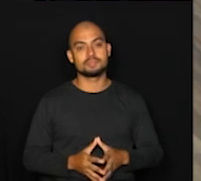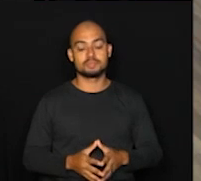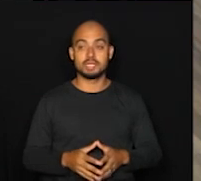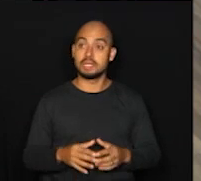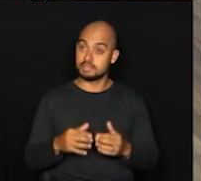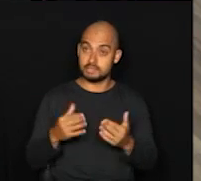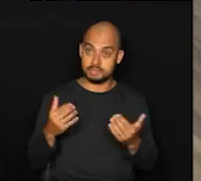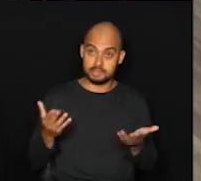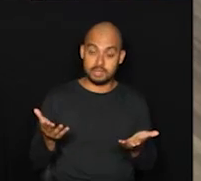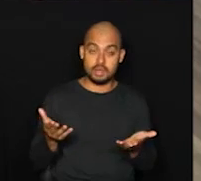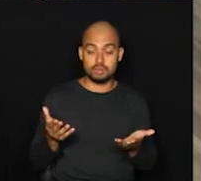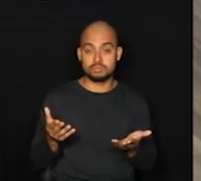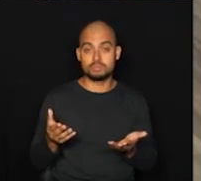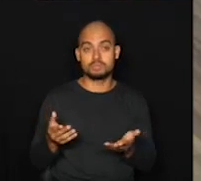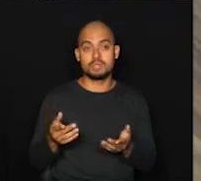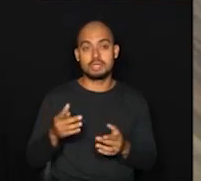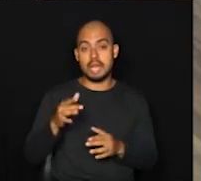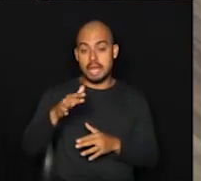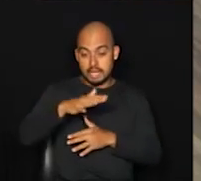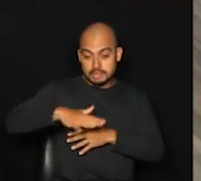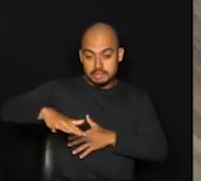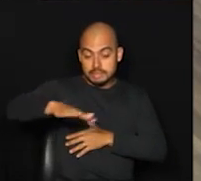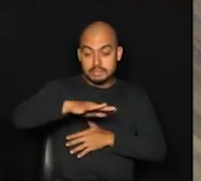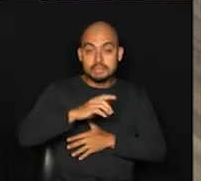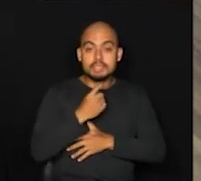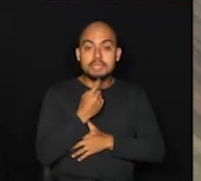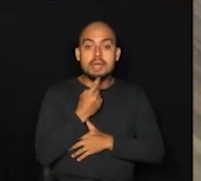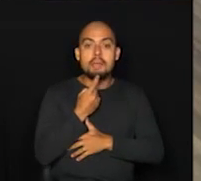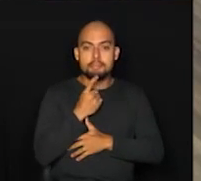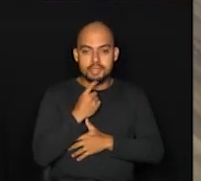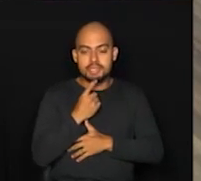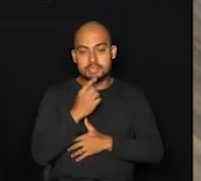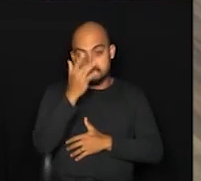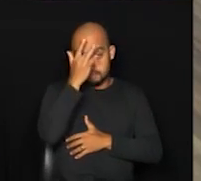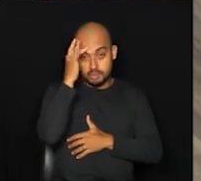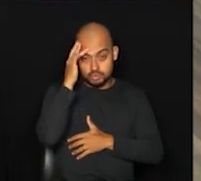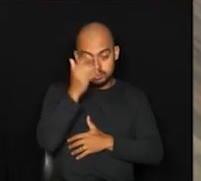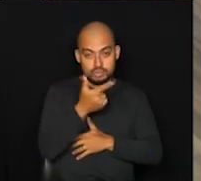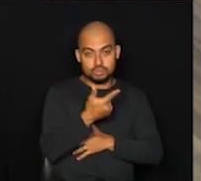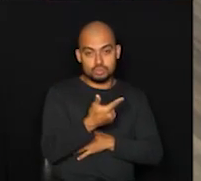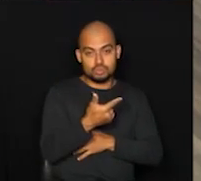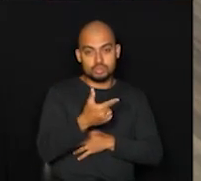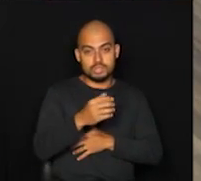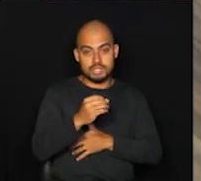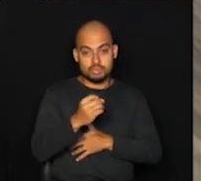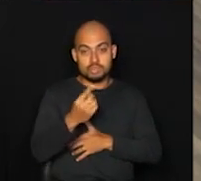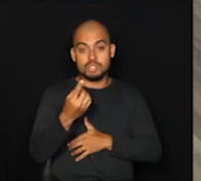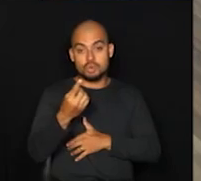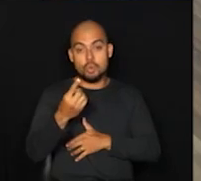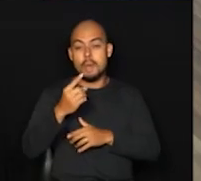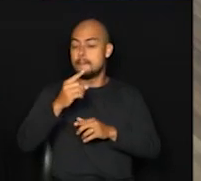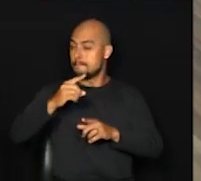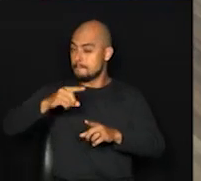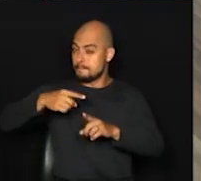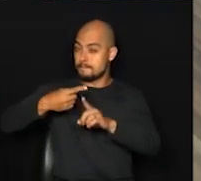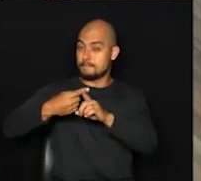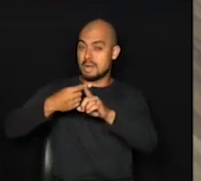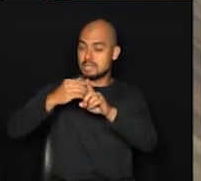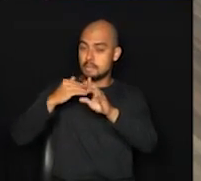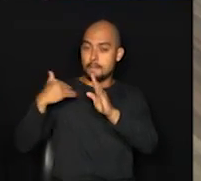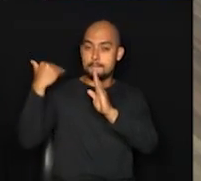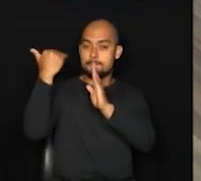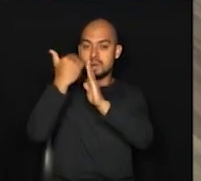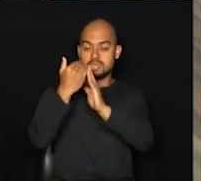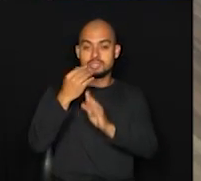aí, especificamente na cidade de Campinas, 201 casos a mais, de quarta para quinta-feira.